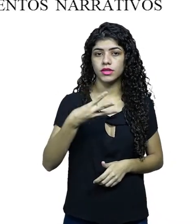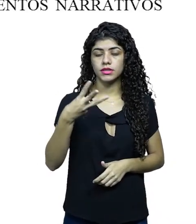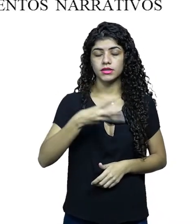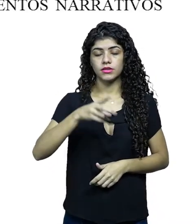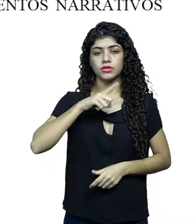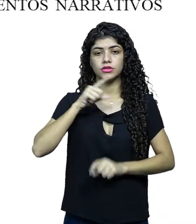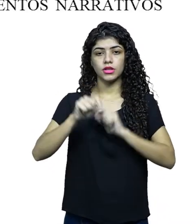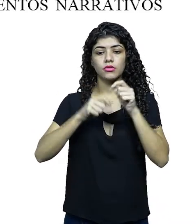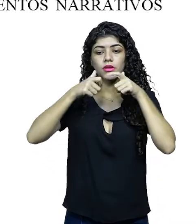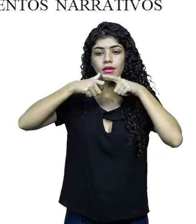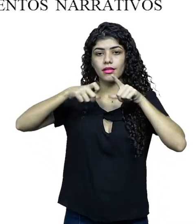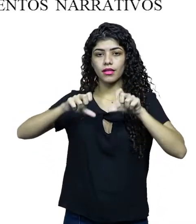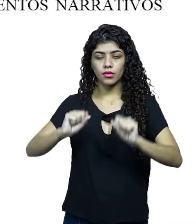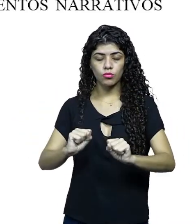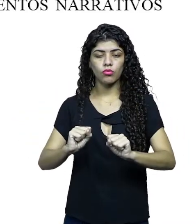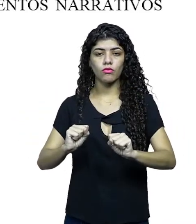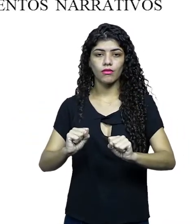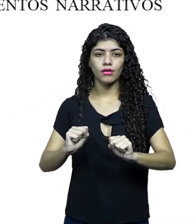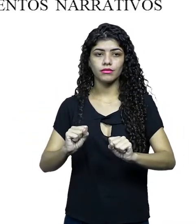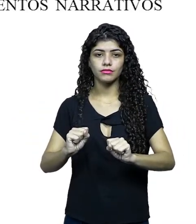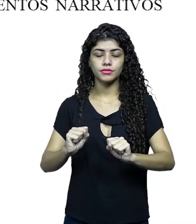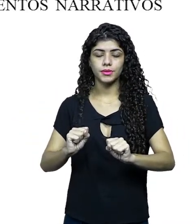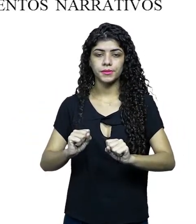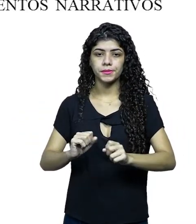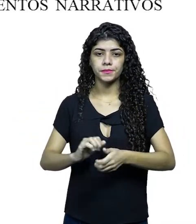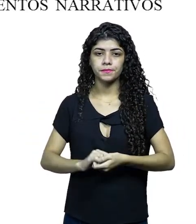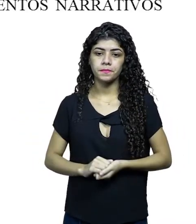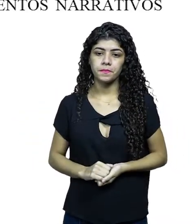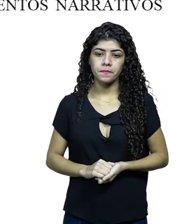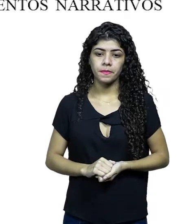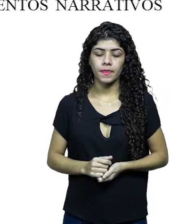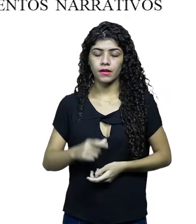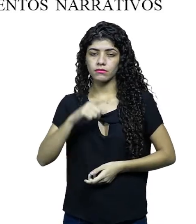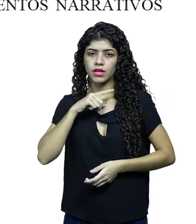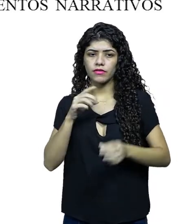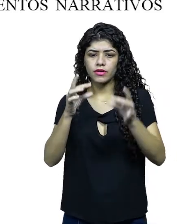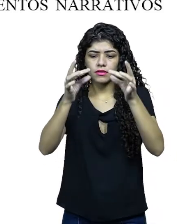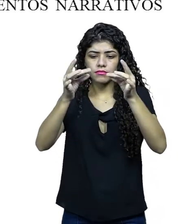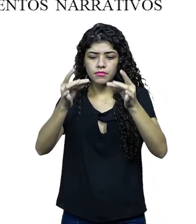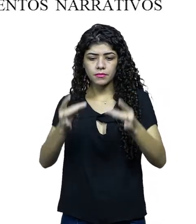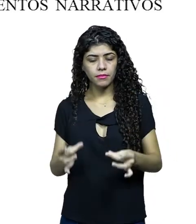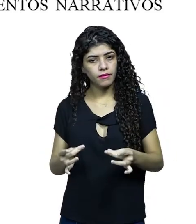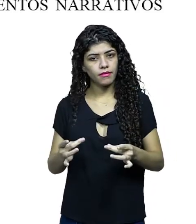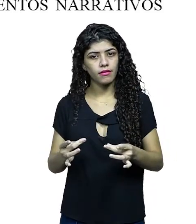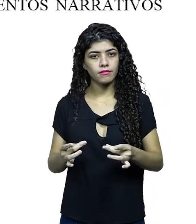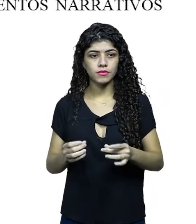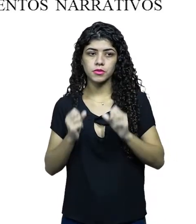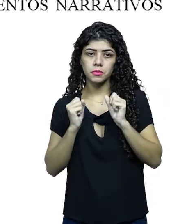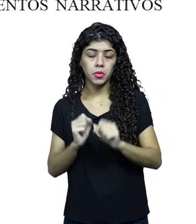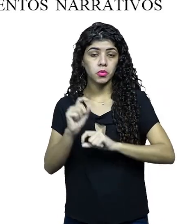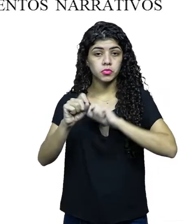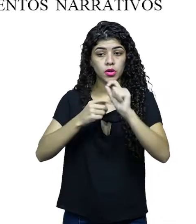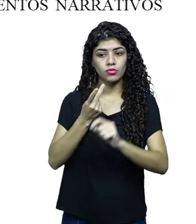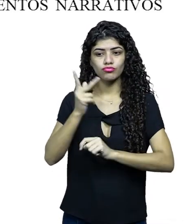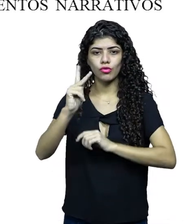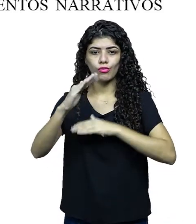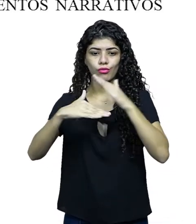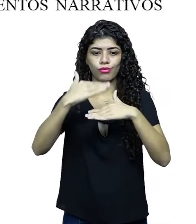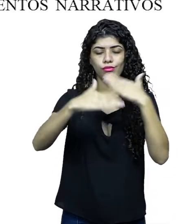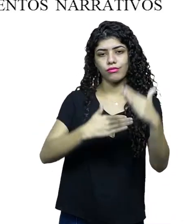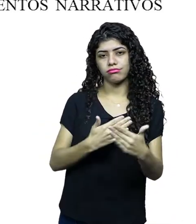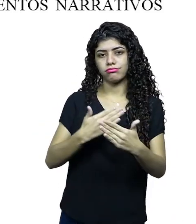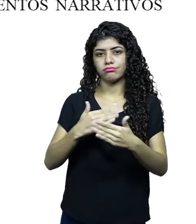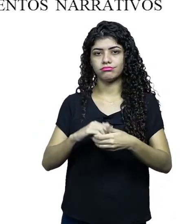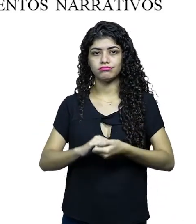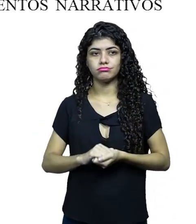No terceiro item, a gente tem linguagem e procedimentos narrativos. Você vai detalhar a linguagem audiovisual. Você vai detalhar